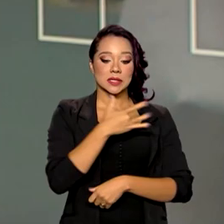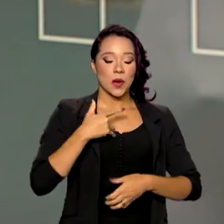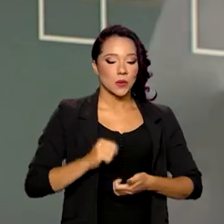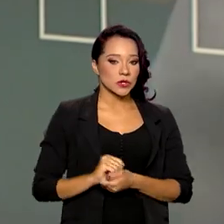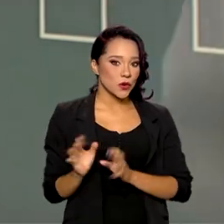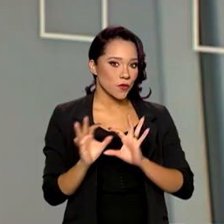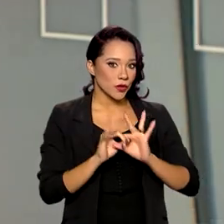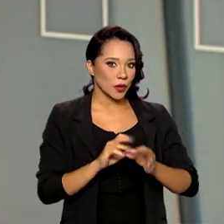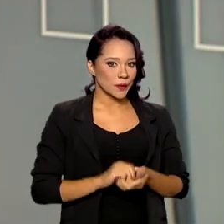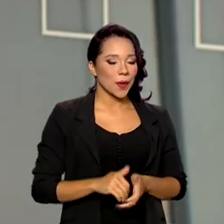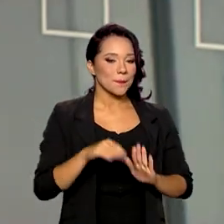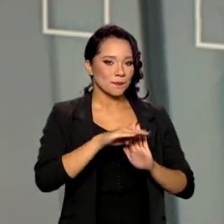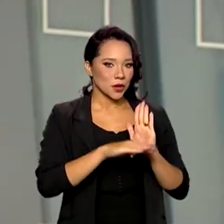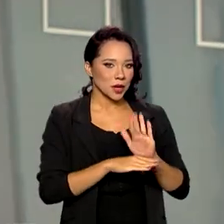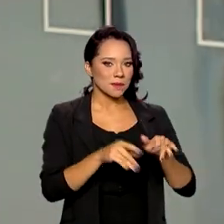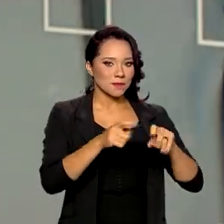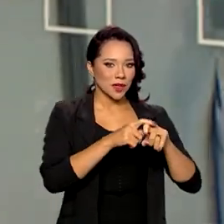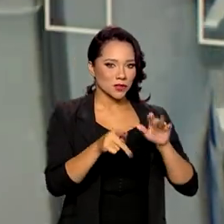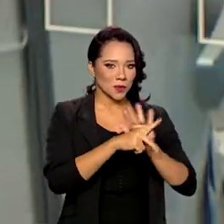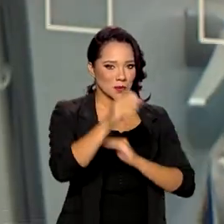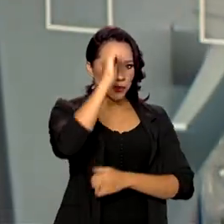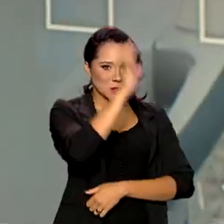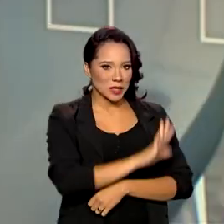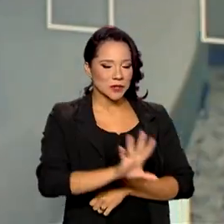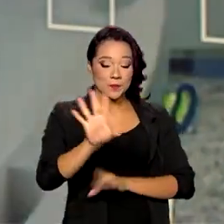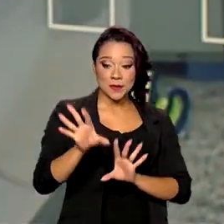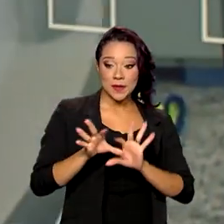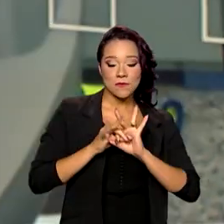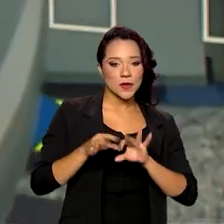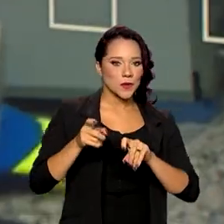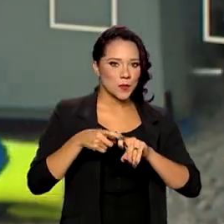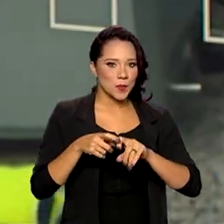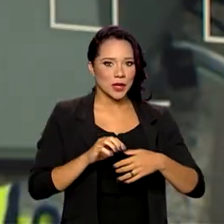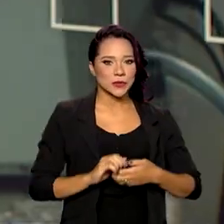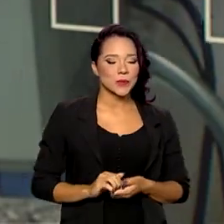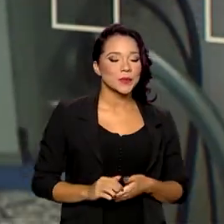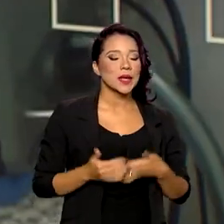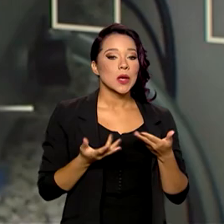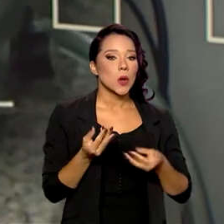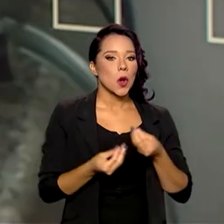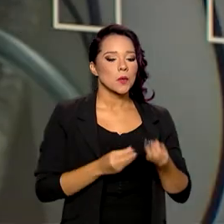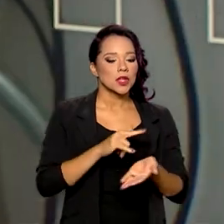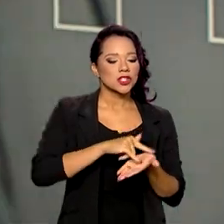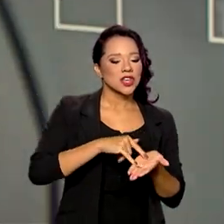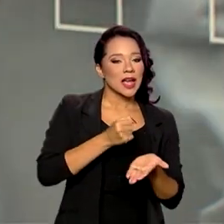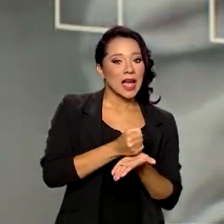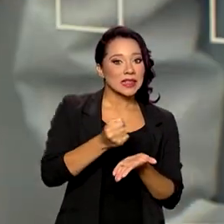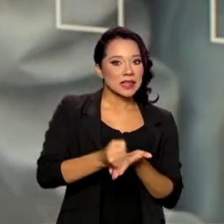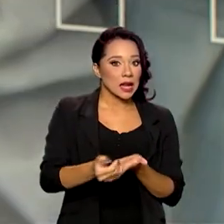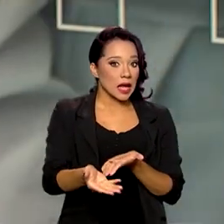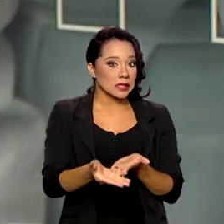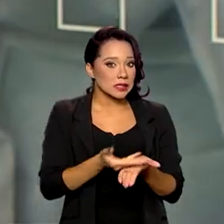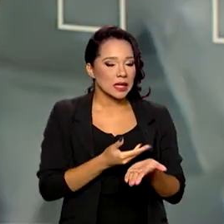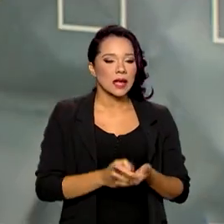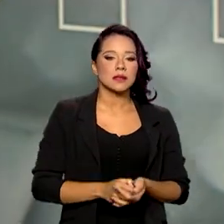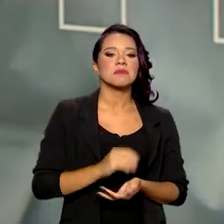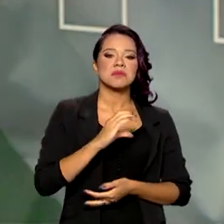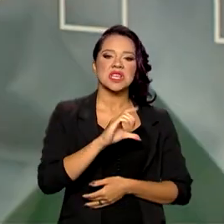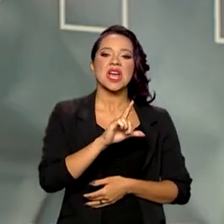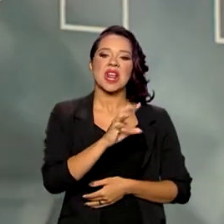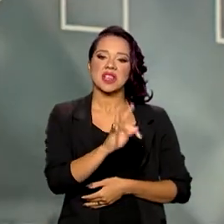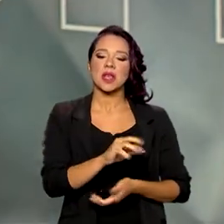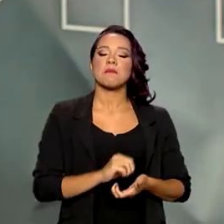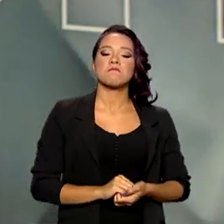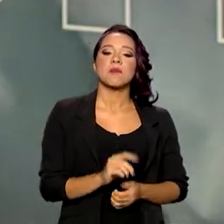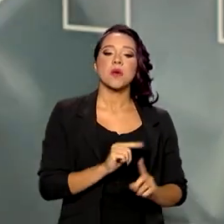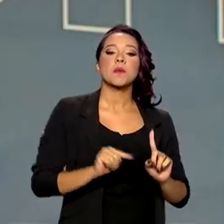vínculo. Então, o programa Médicos pelo Brasil tem um vínculo para o médico, um vínculo de carteira assinada, CLT. Então,